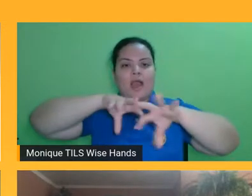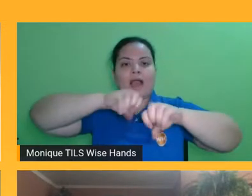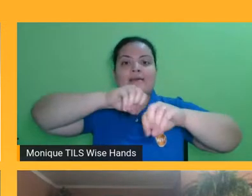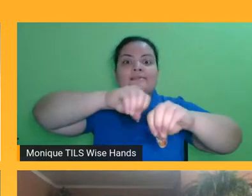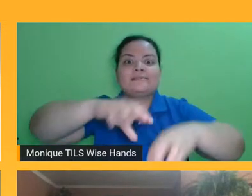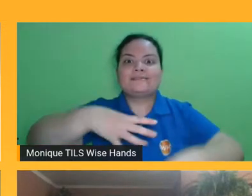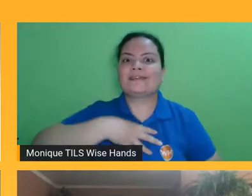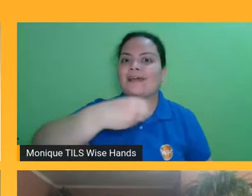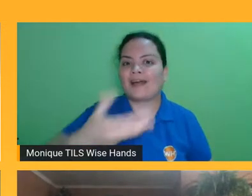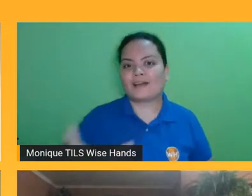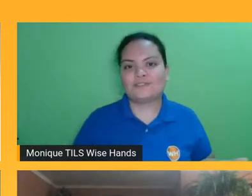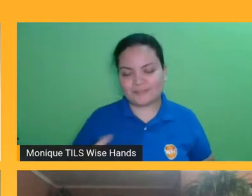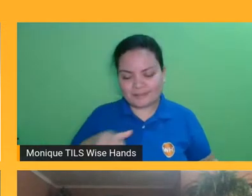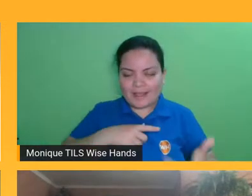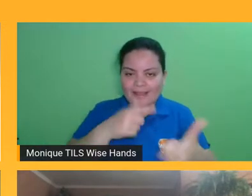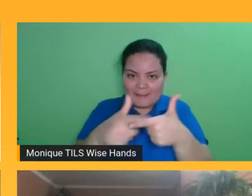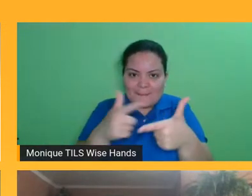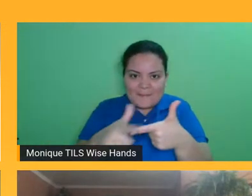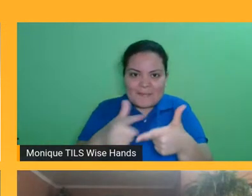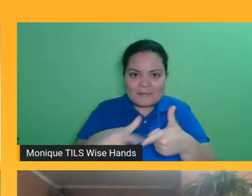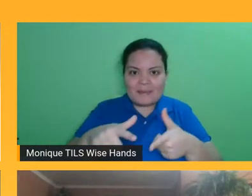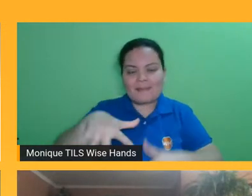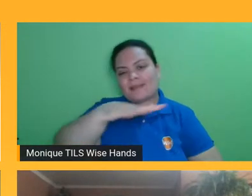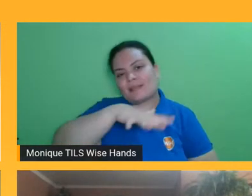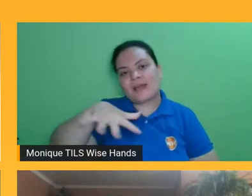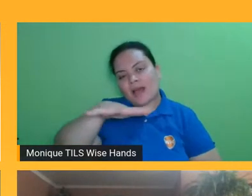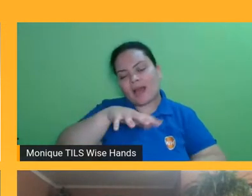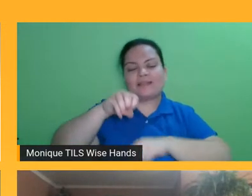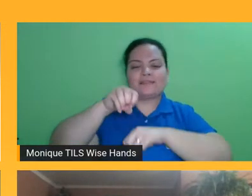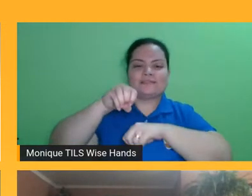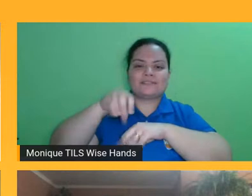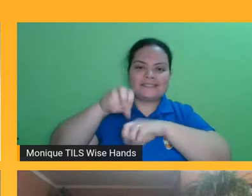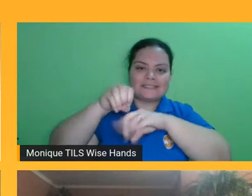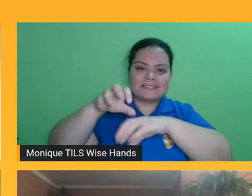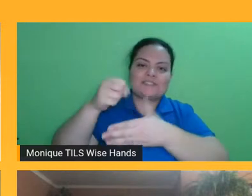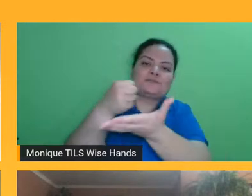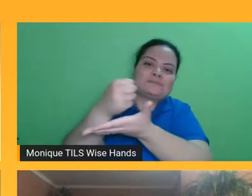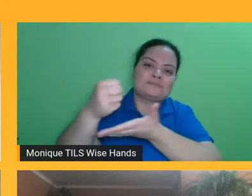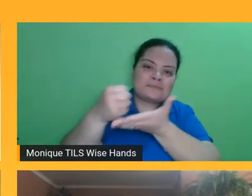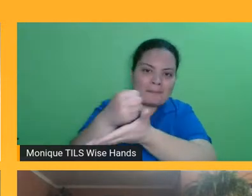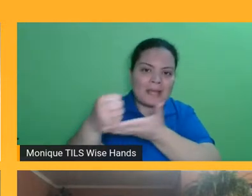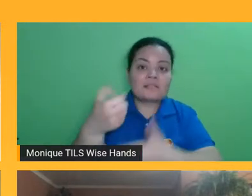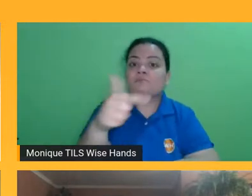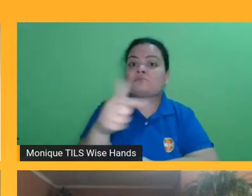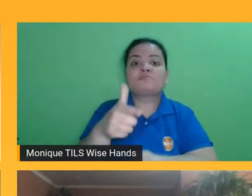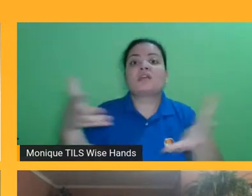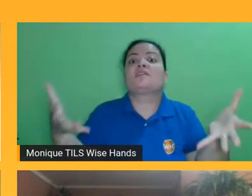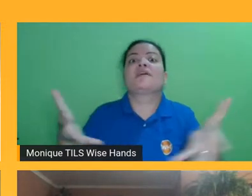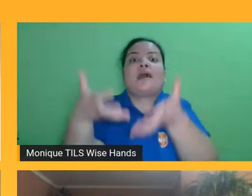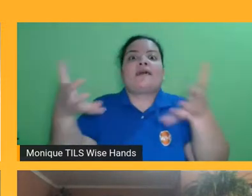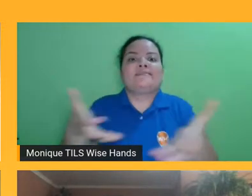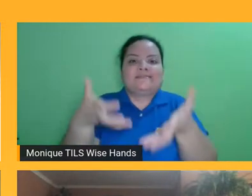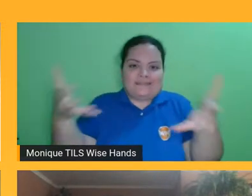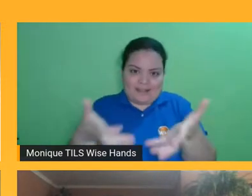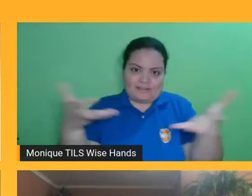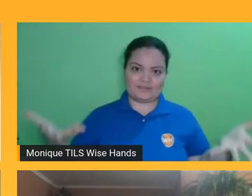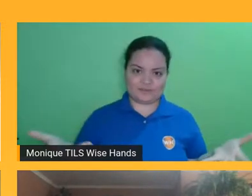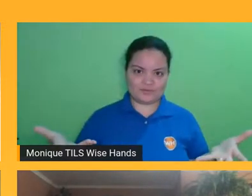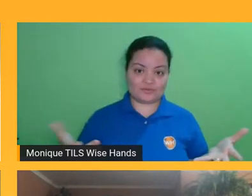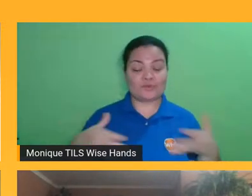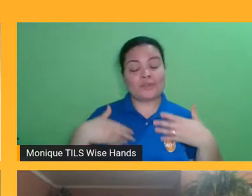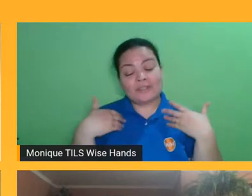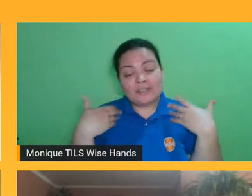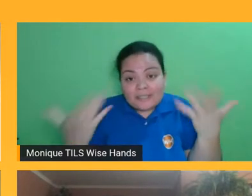aí de educação básica, a gente não tem incentivo, então, tudo isso, eu acho que